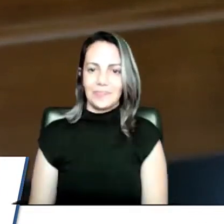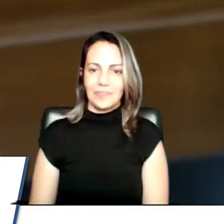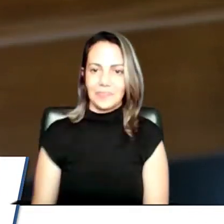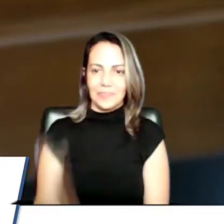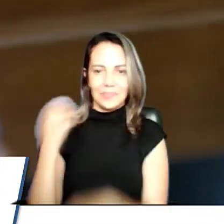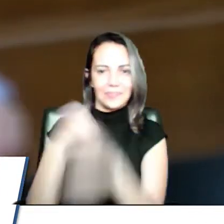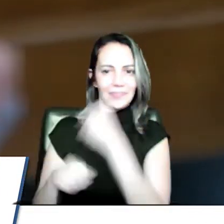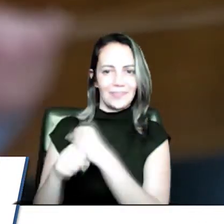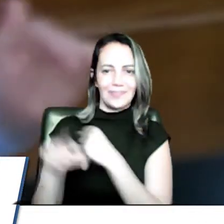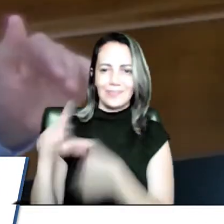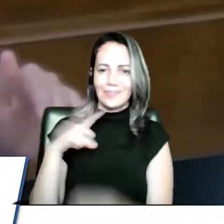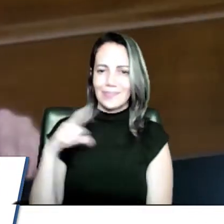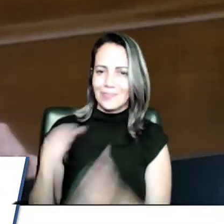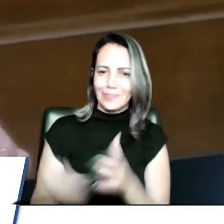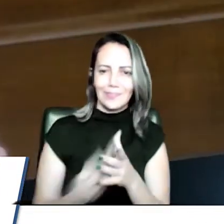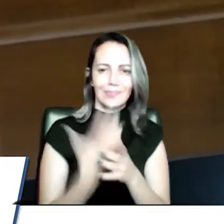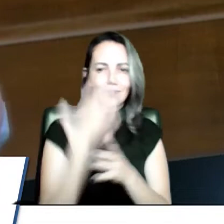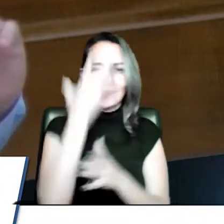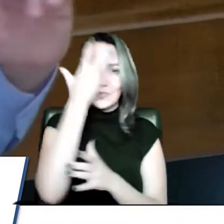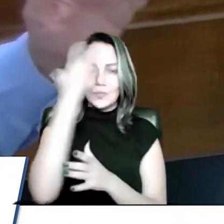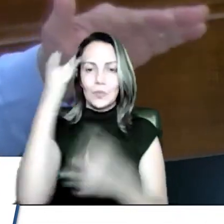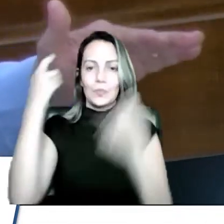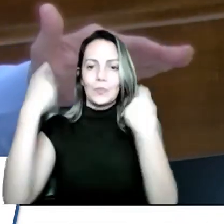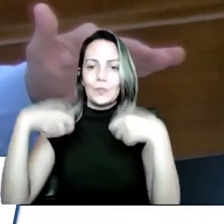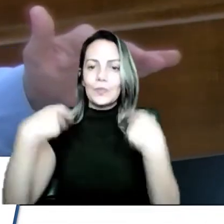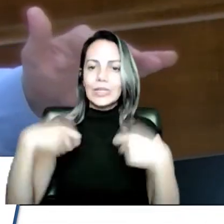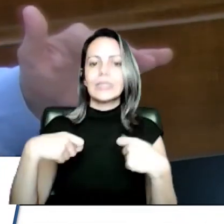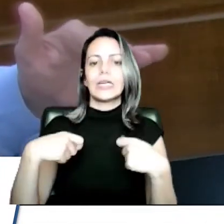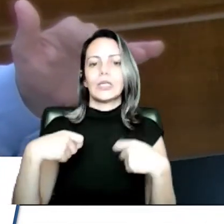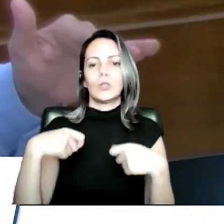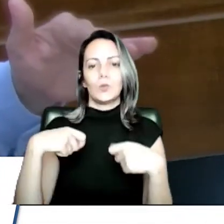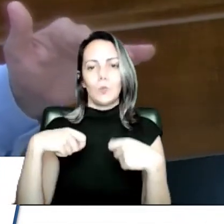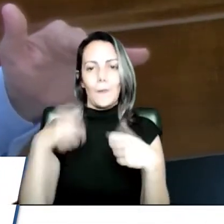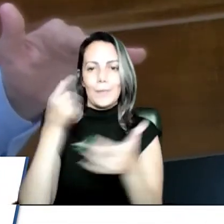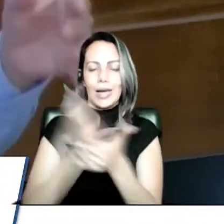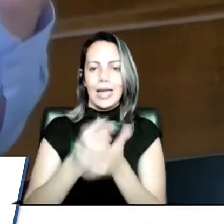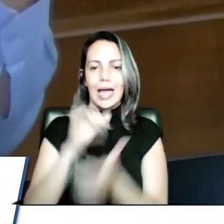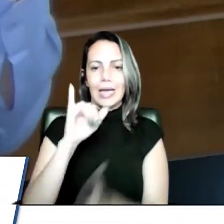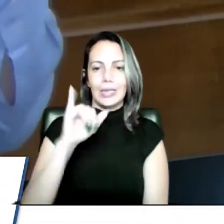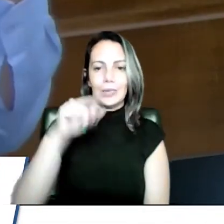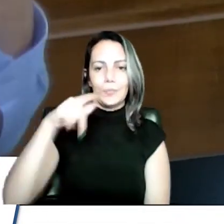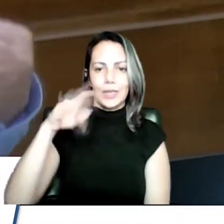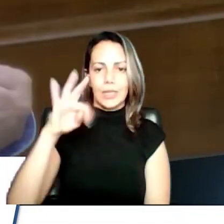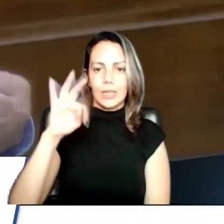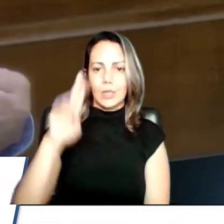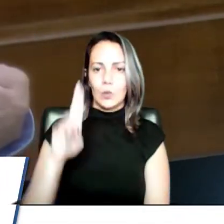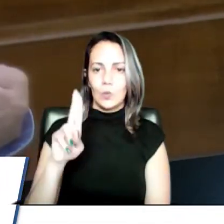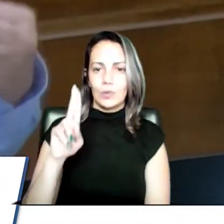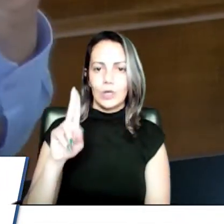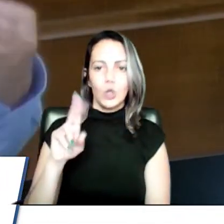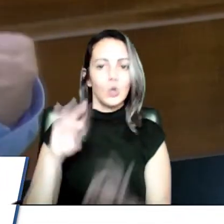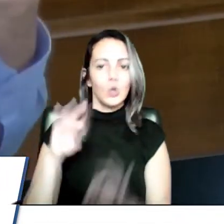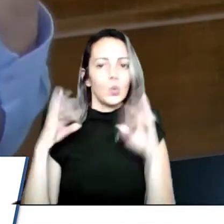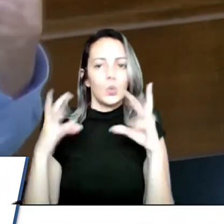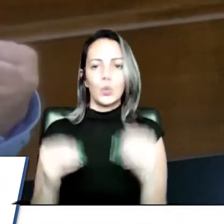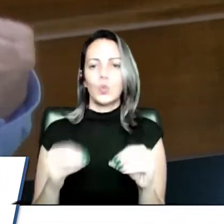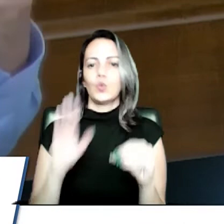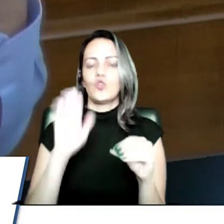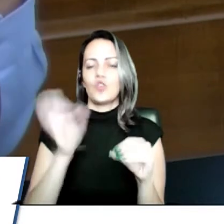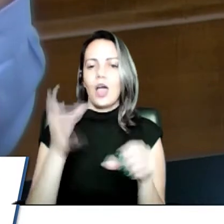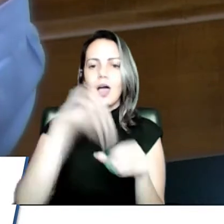e agora é tudo digitalizado, tudo até via sistema e pessoas muito simples não